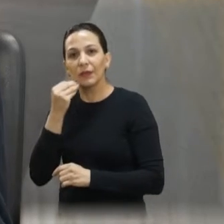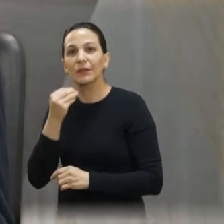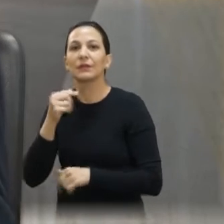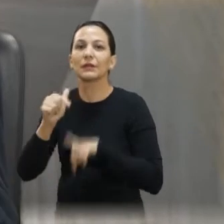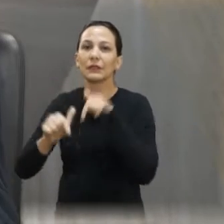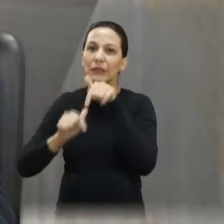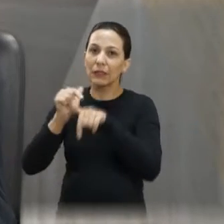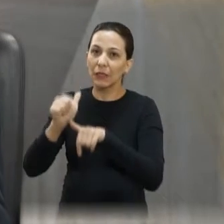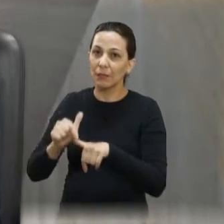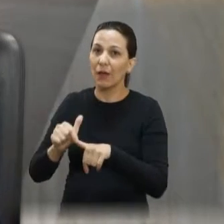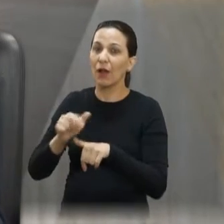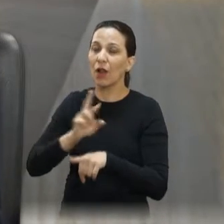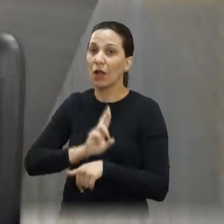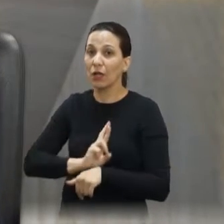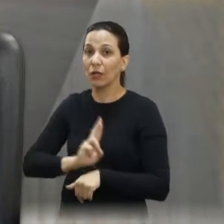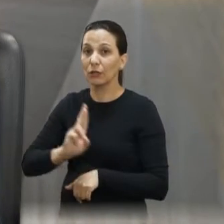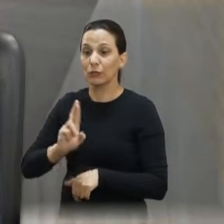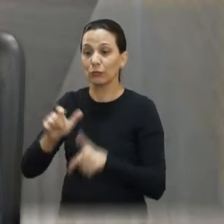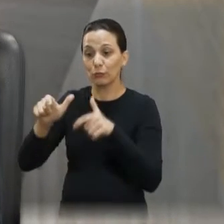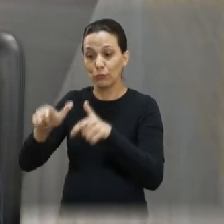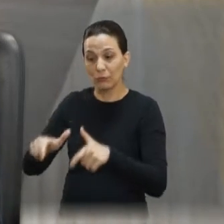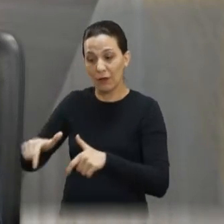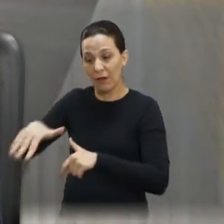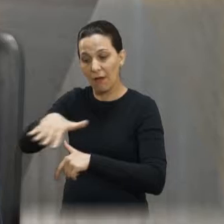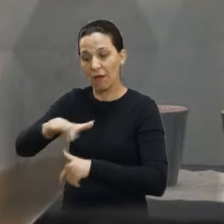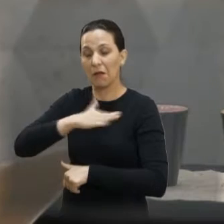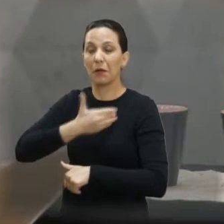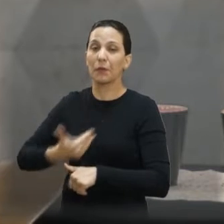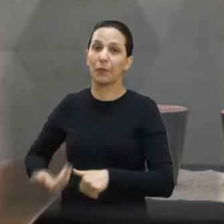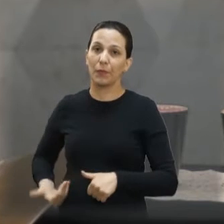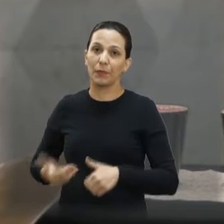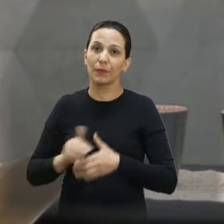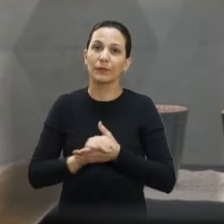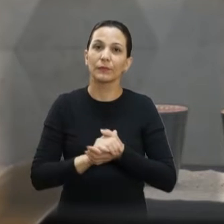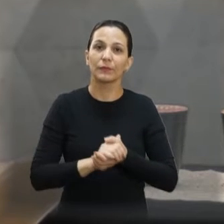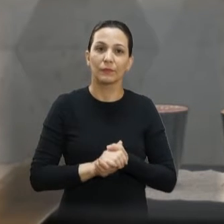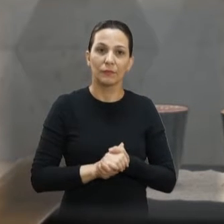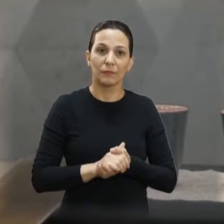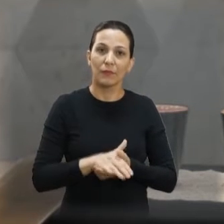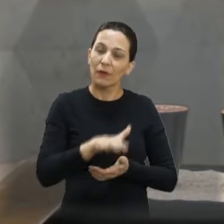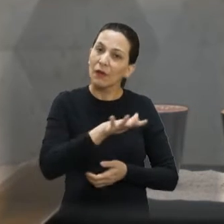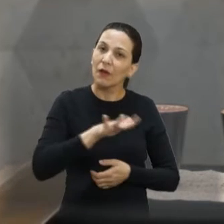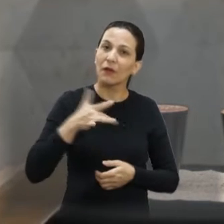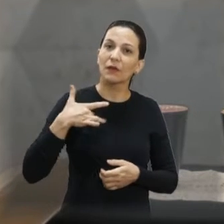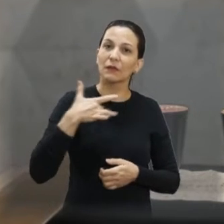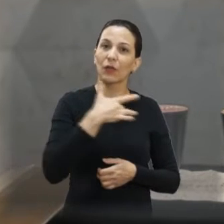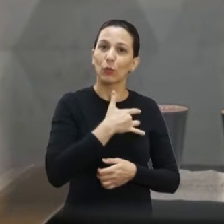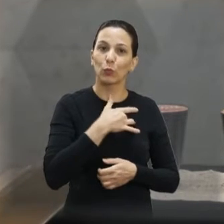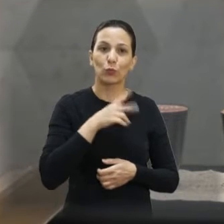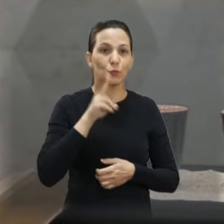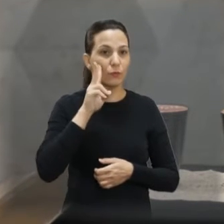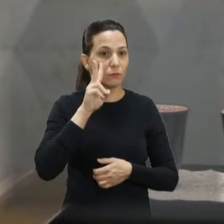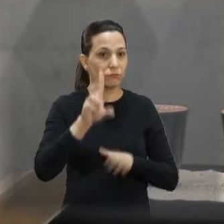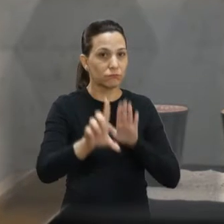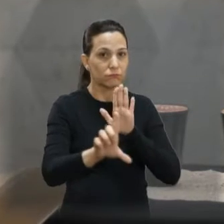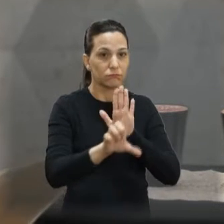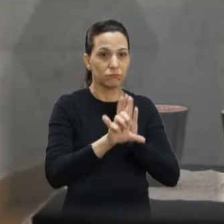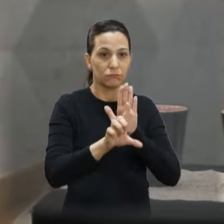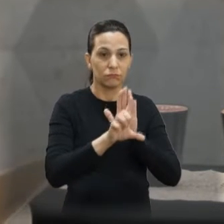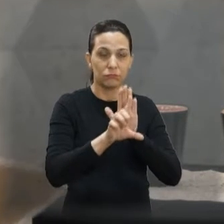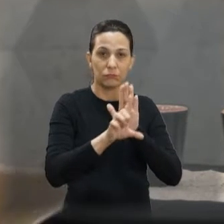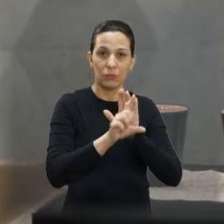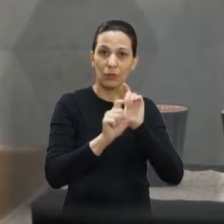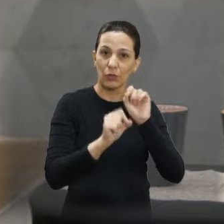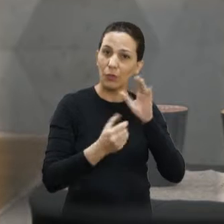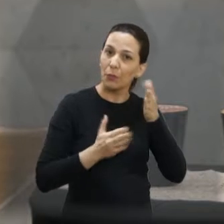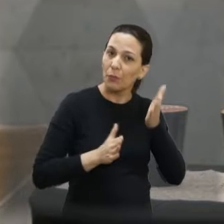um trabalho religioso no local público, né? Agora, indo para a área da saúde, o vereador é autor de uma lei que determina